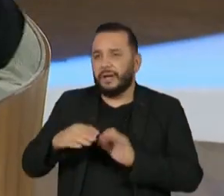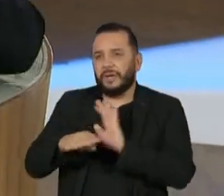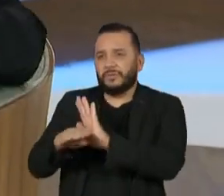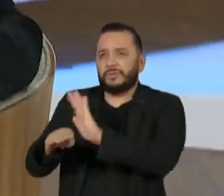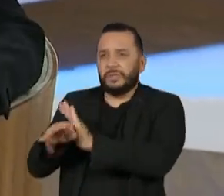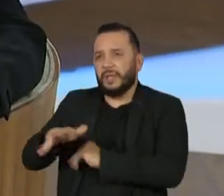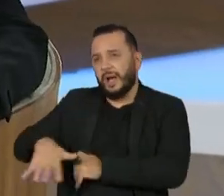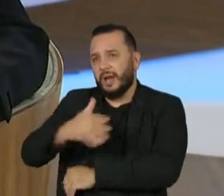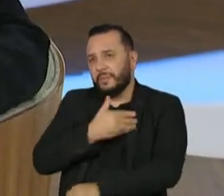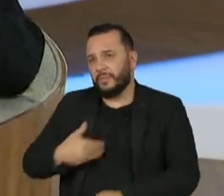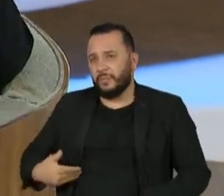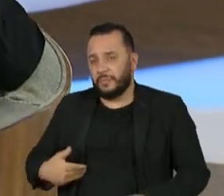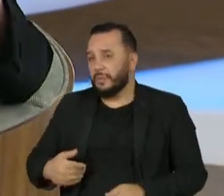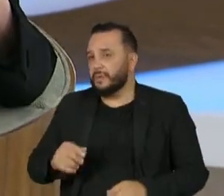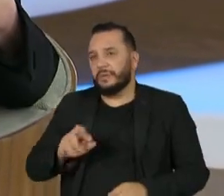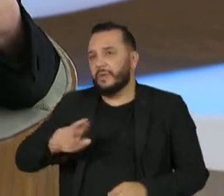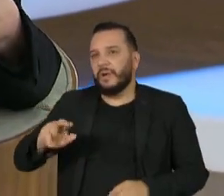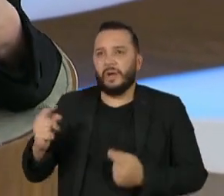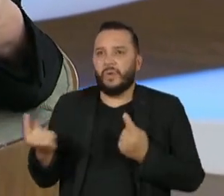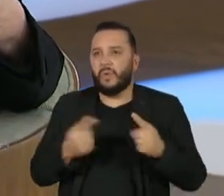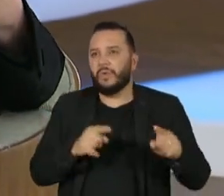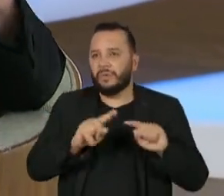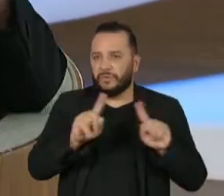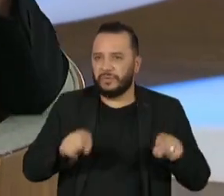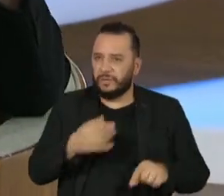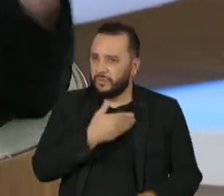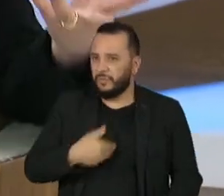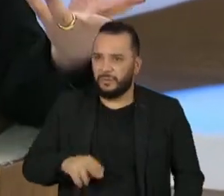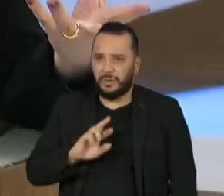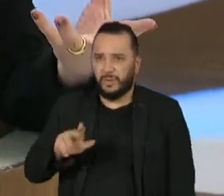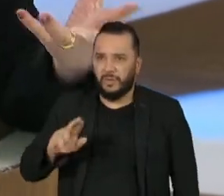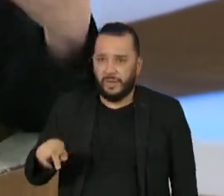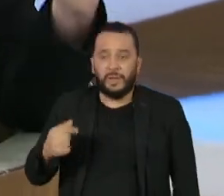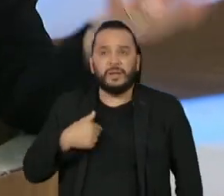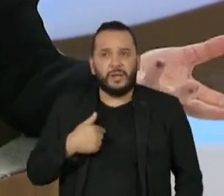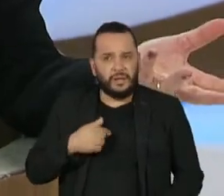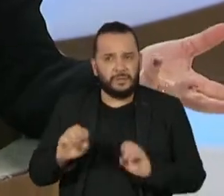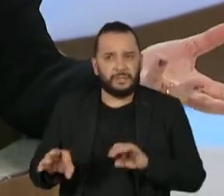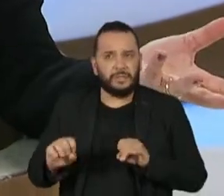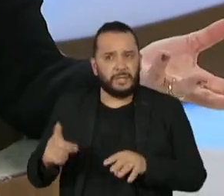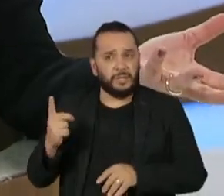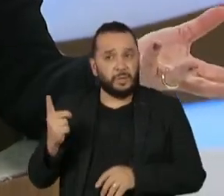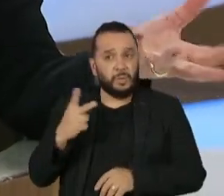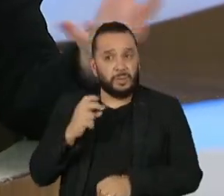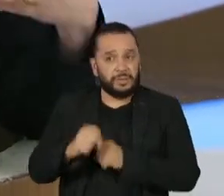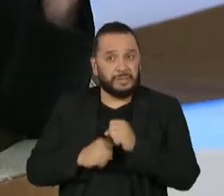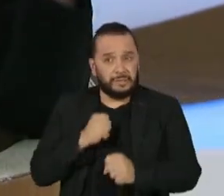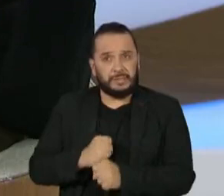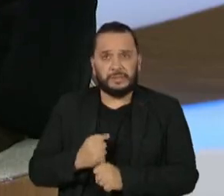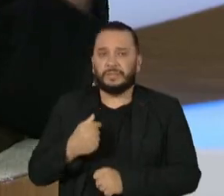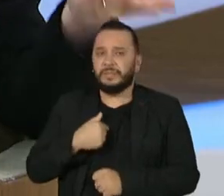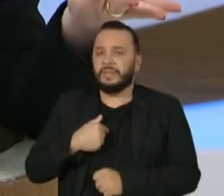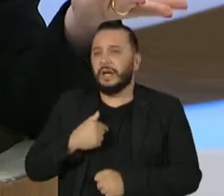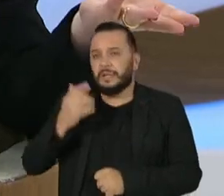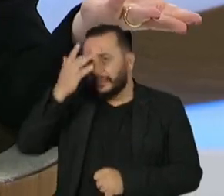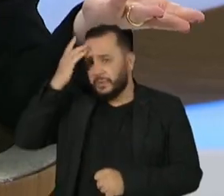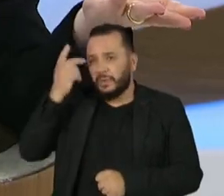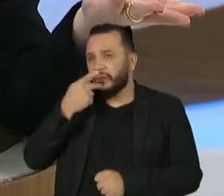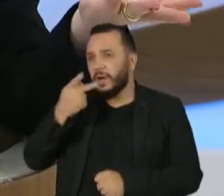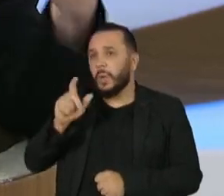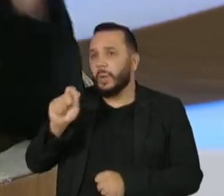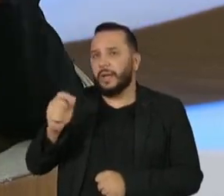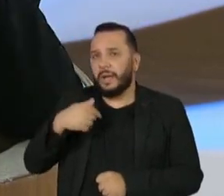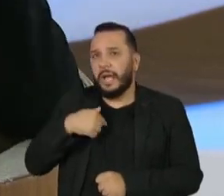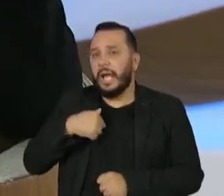público, não contra o servidor. Isso é preciso ser colocado. Eu dei aula há 12 anos, eu falava muito sobre isso. Todo mundo fala assim, ah, tem que acabar com a